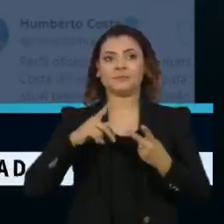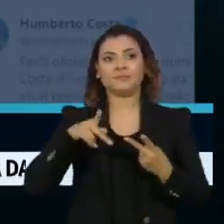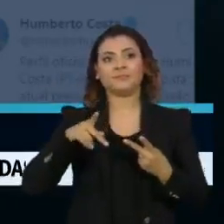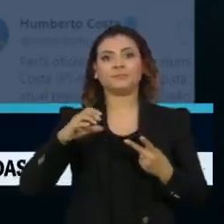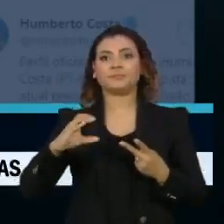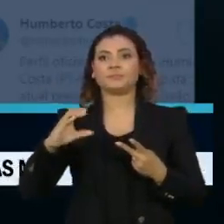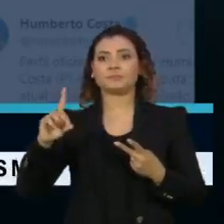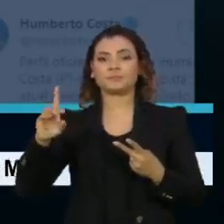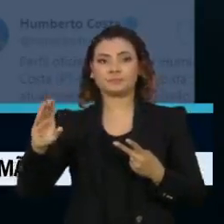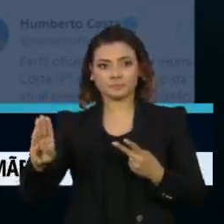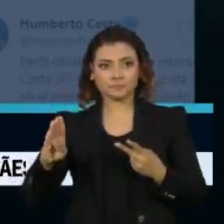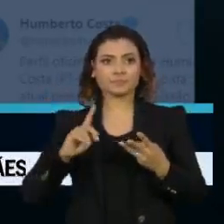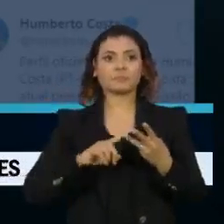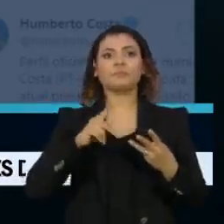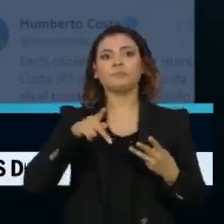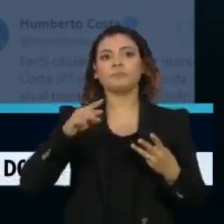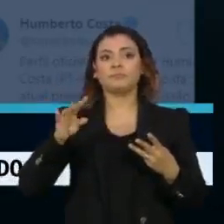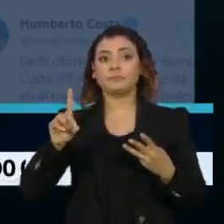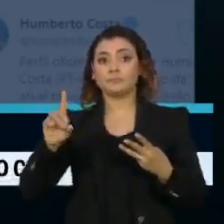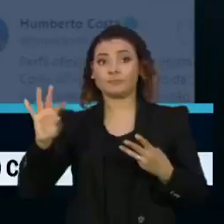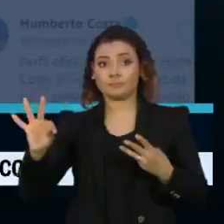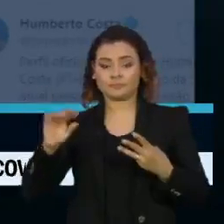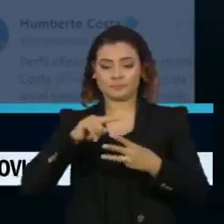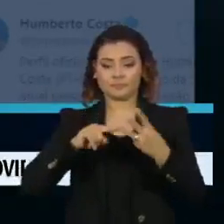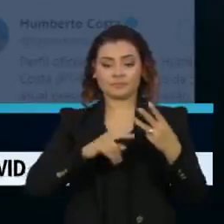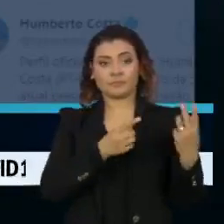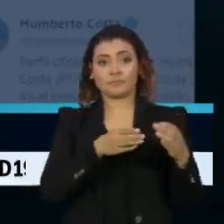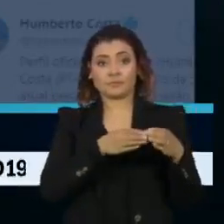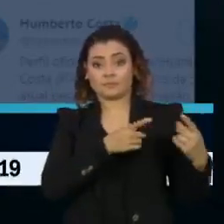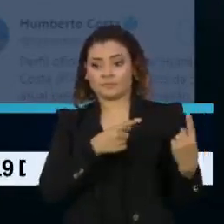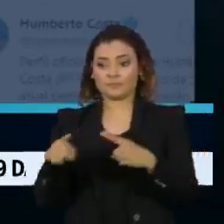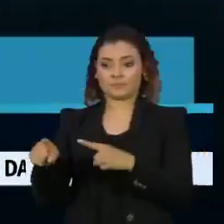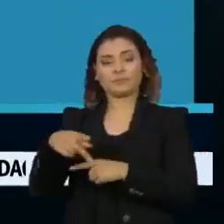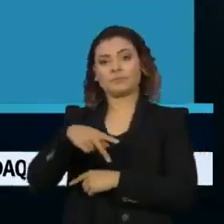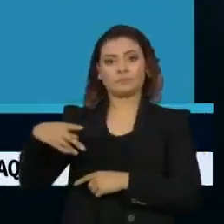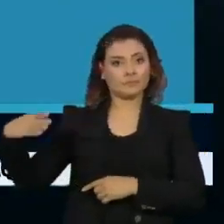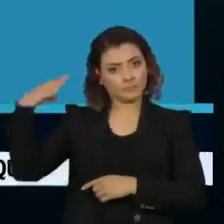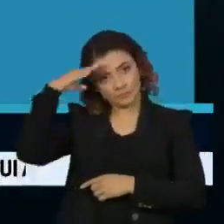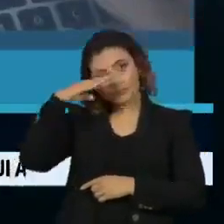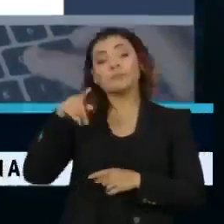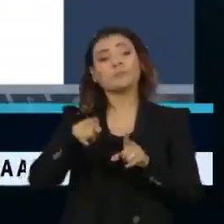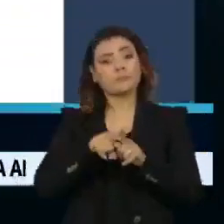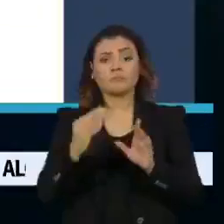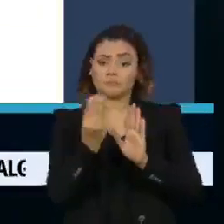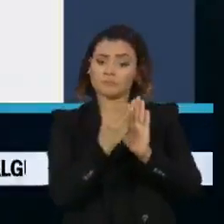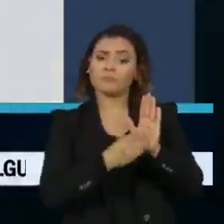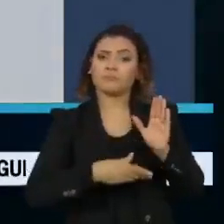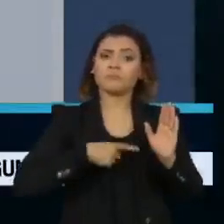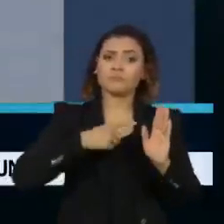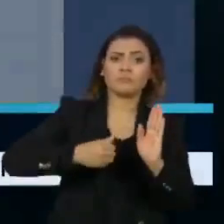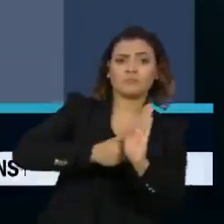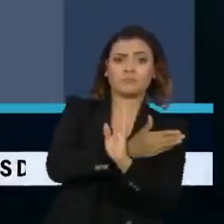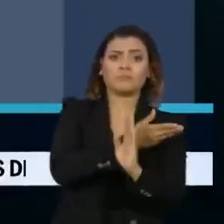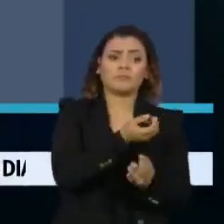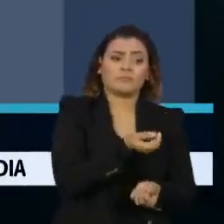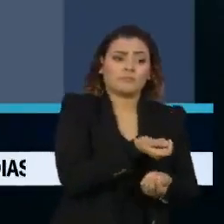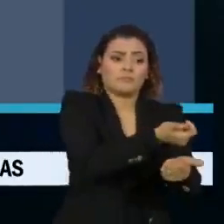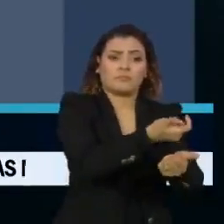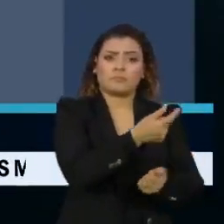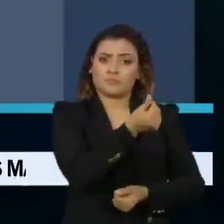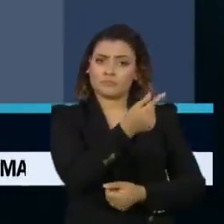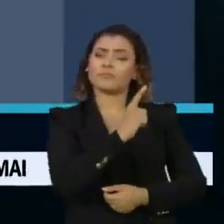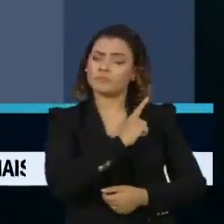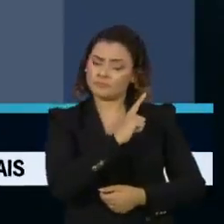e PDT, que fazem oposição ao governo, também foram contemplados. Em nota, o Ministério do Desenvolvimento Regional